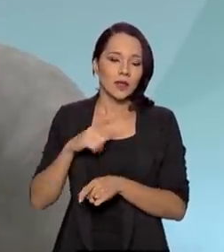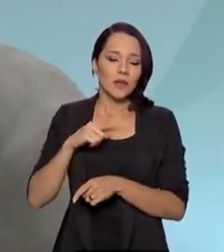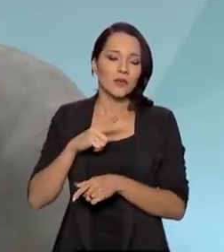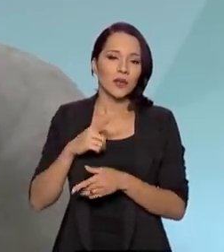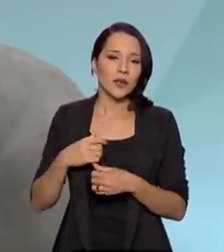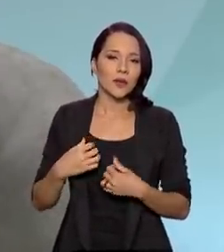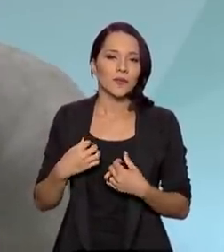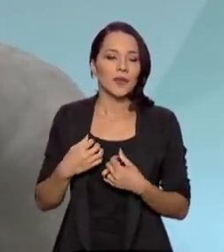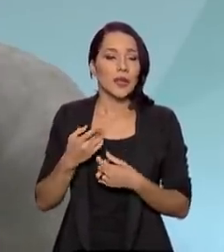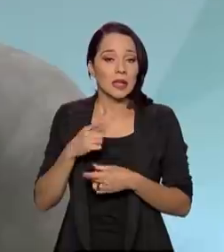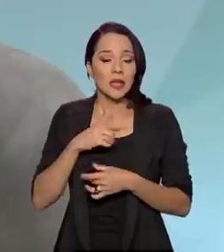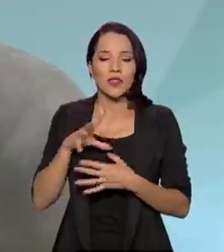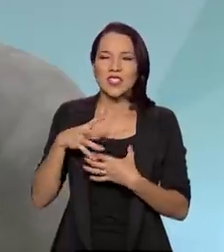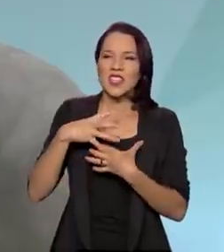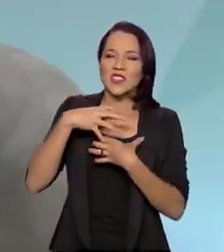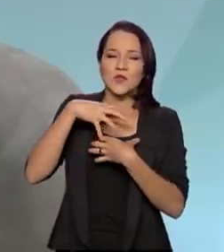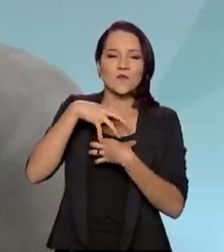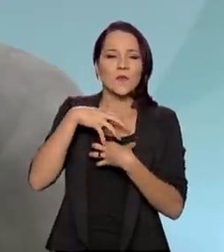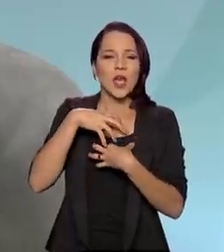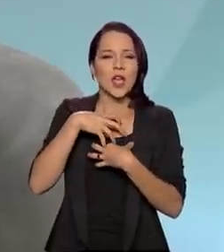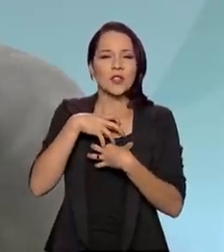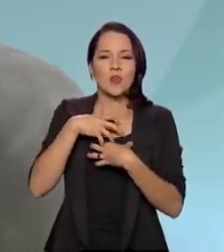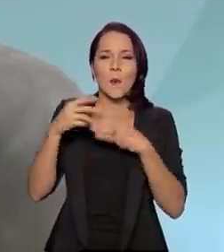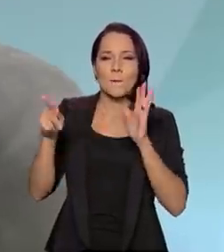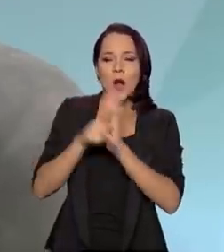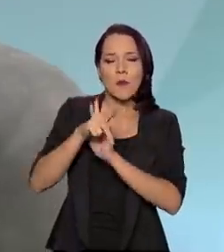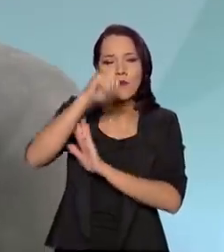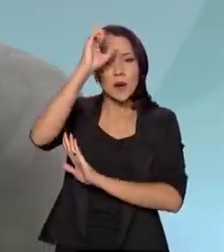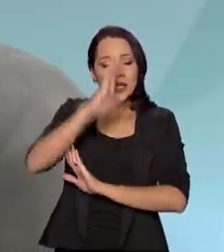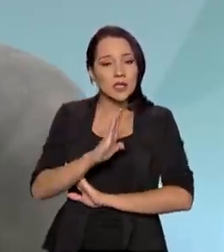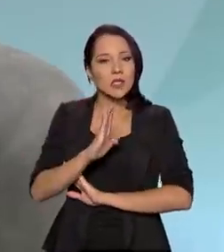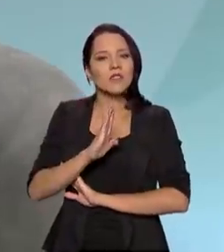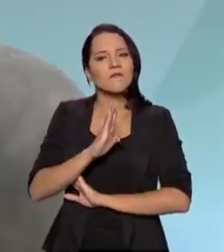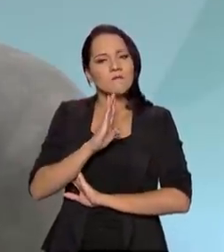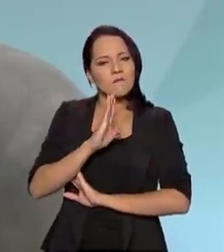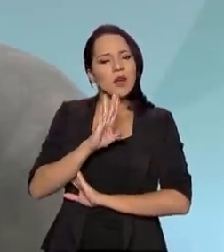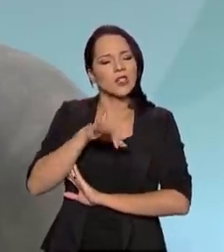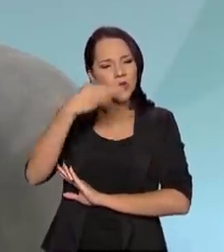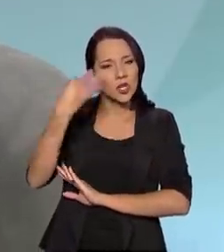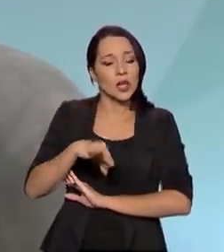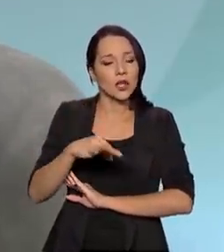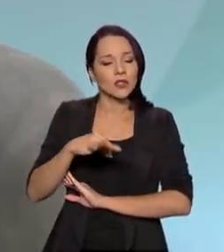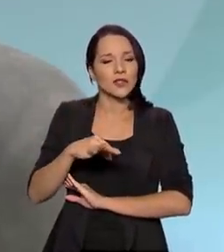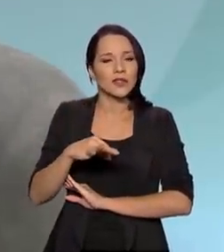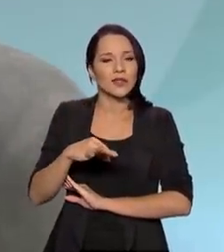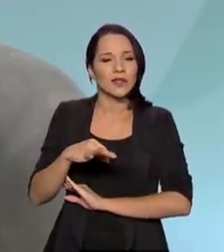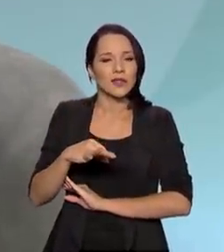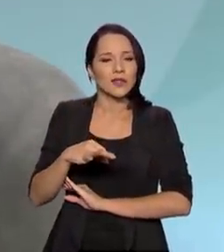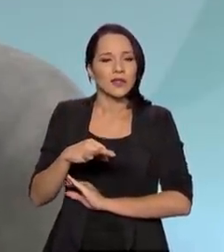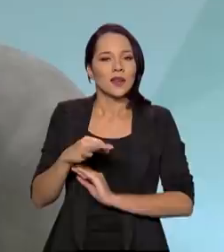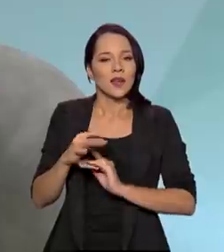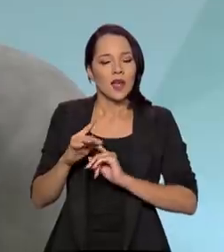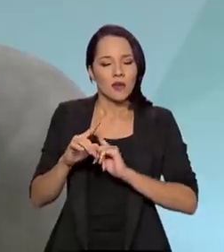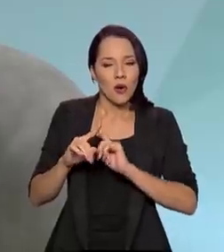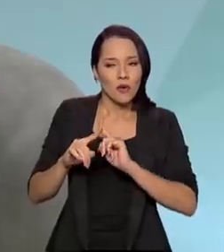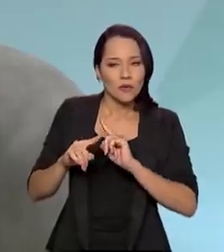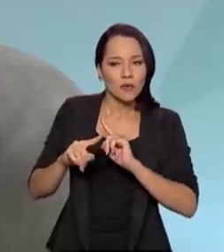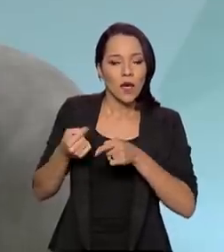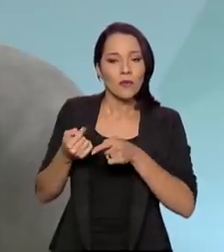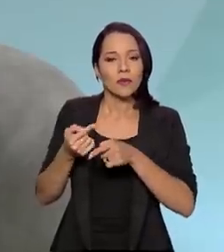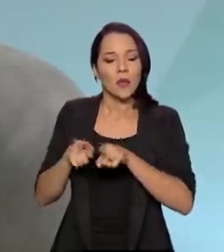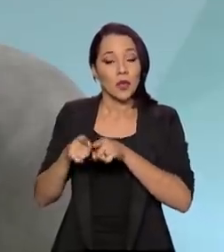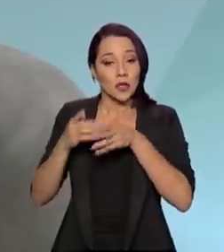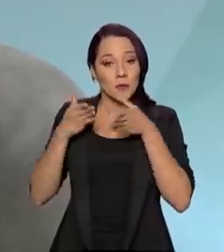sentimento de brasilidade muito consolidado ao longo do tempo e a nossa